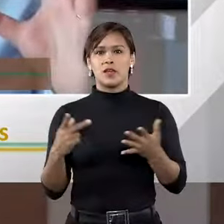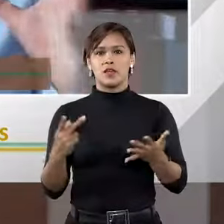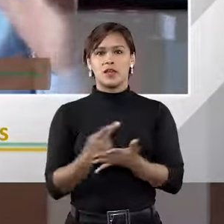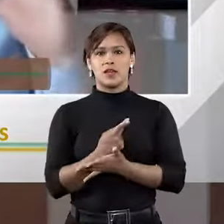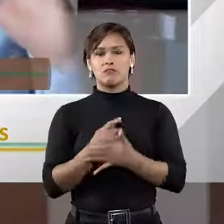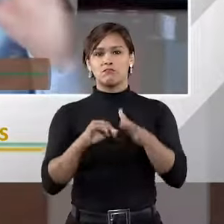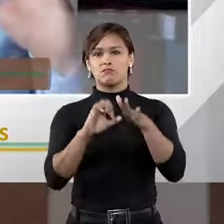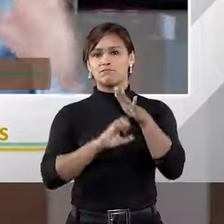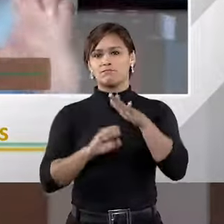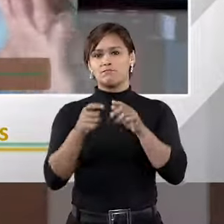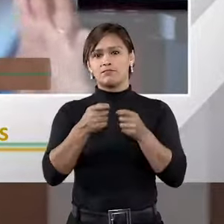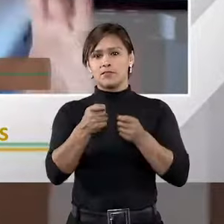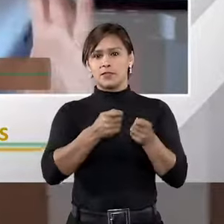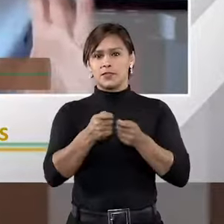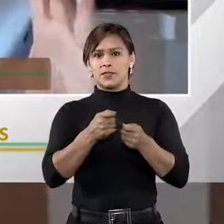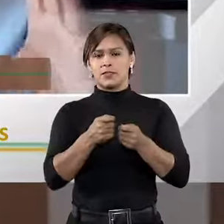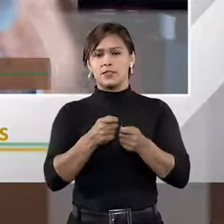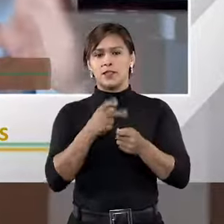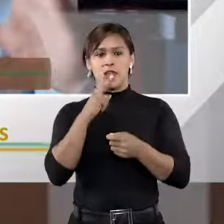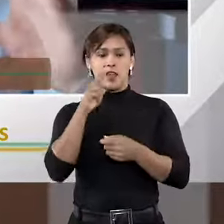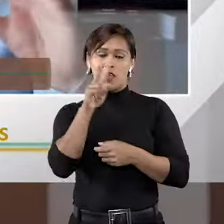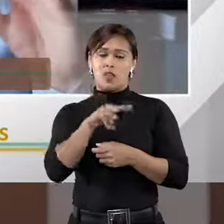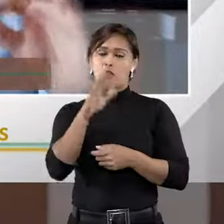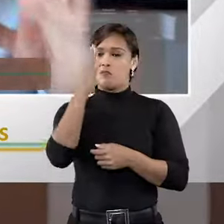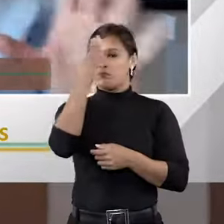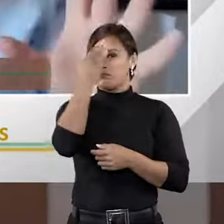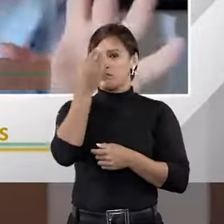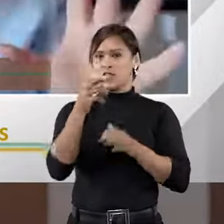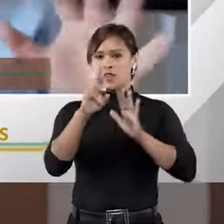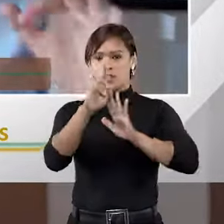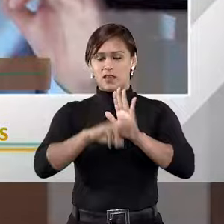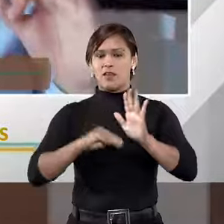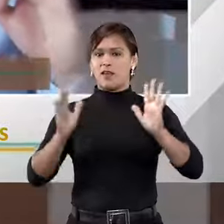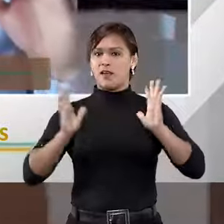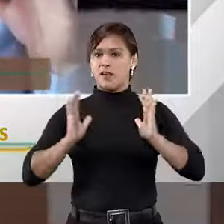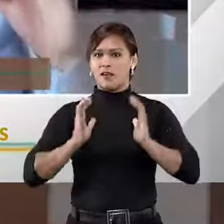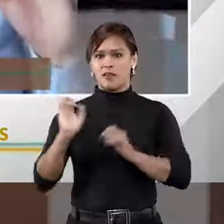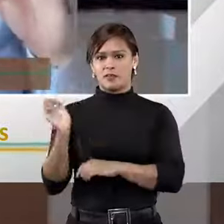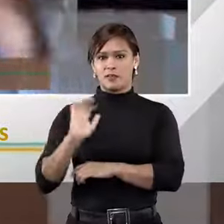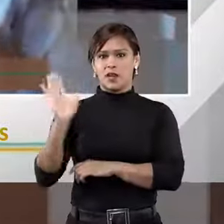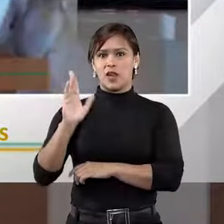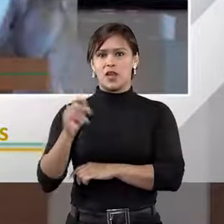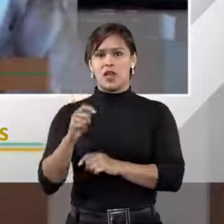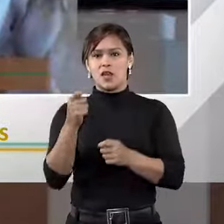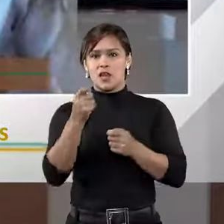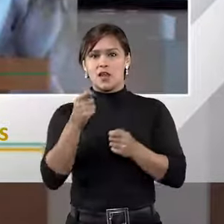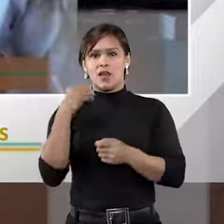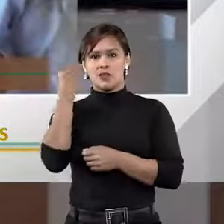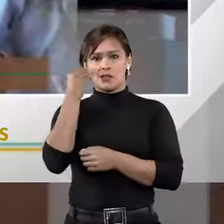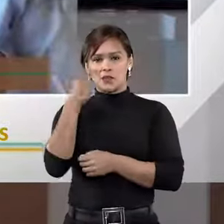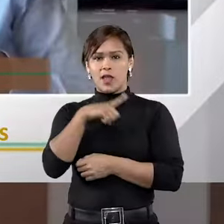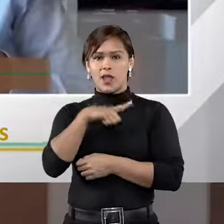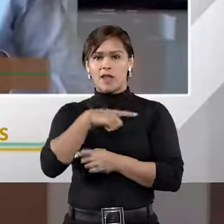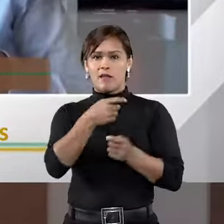sendo a arbitragem, a meu ver, em regra, cara. As experiências que eu tenho de arbitragem são